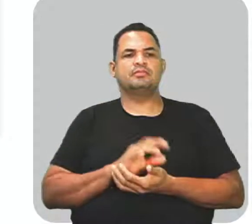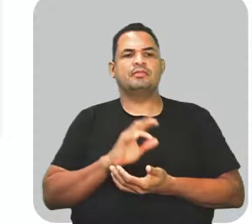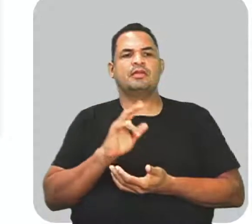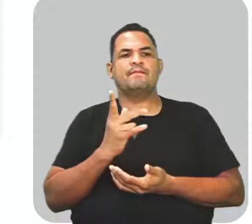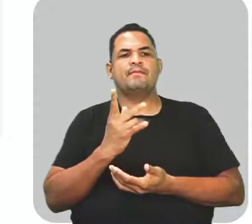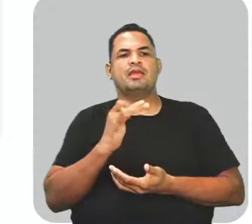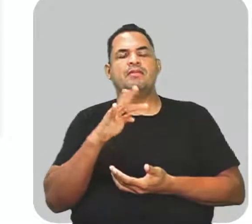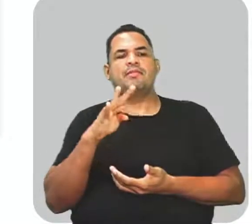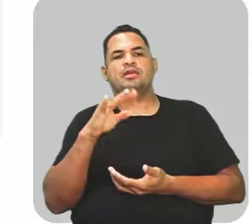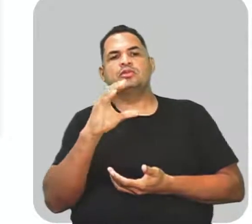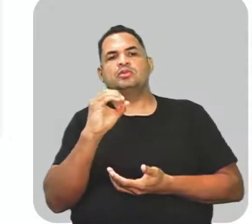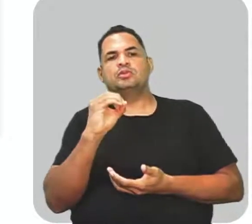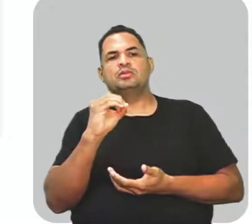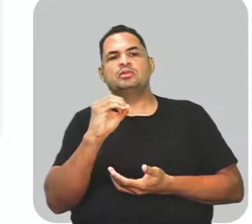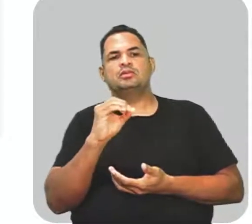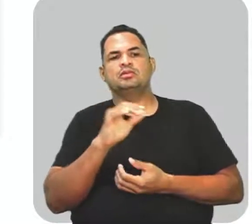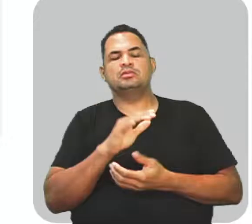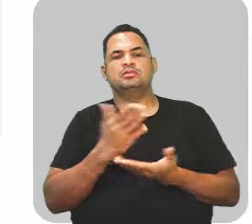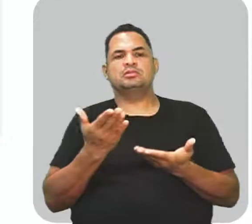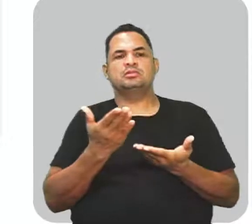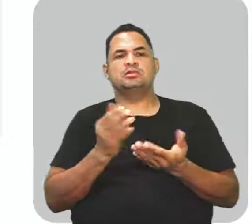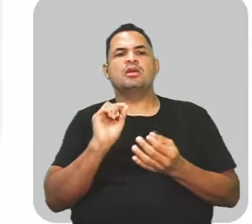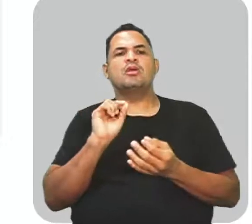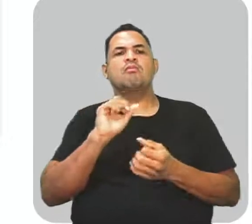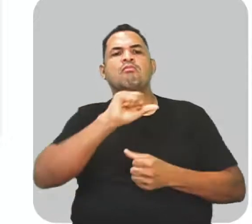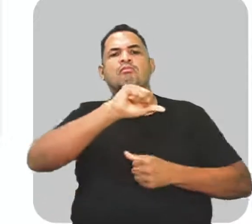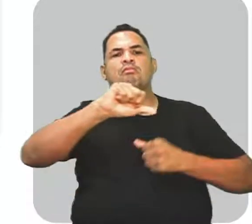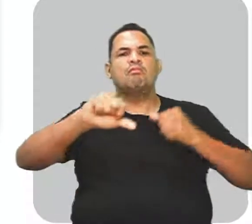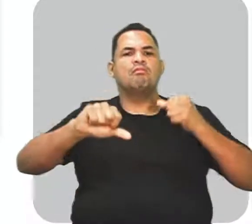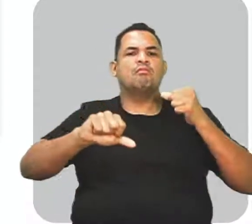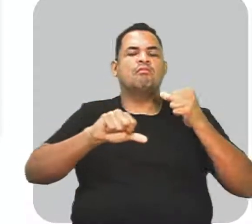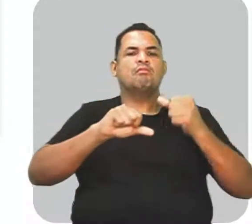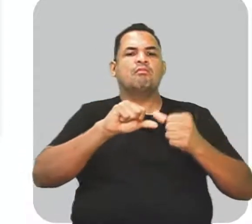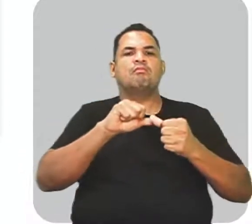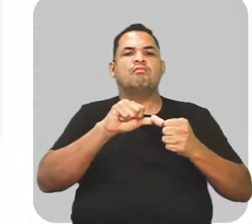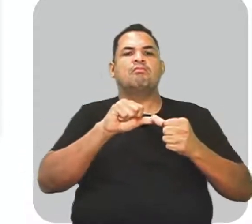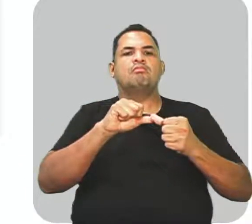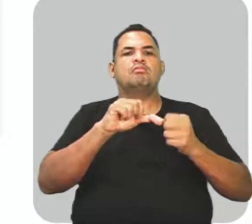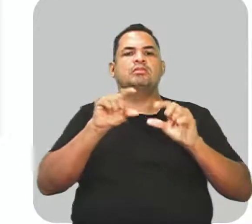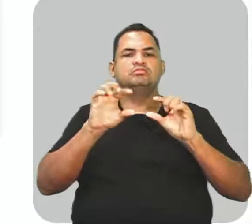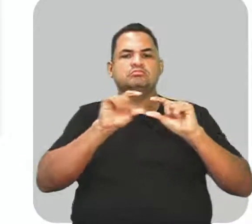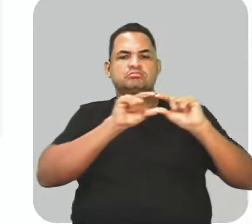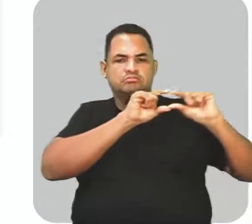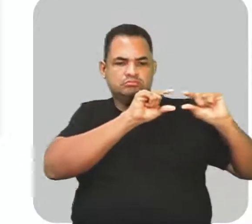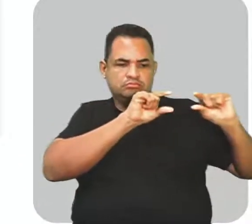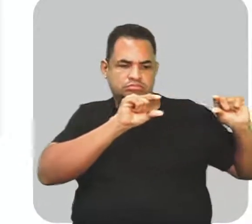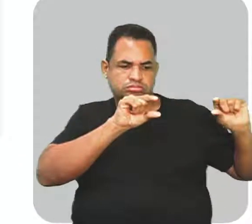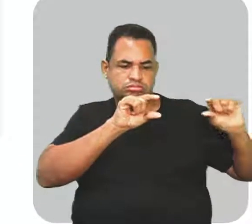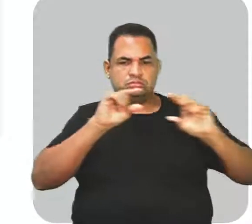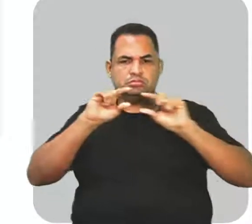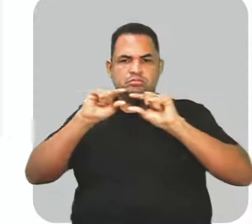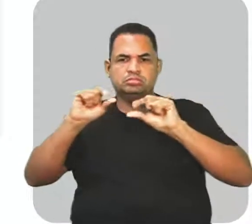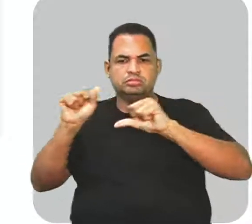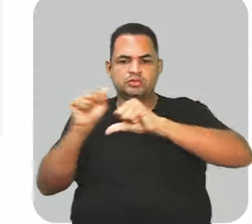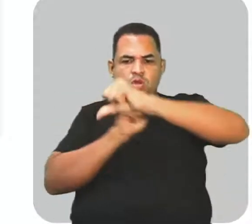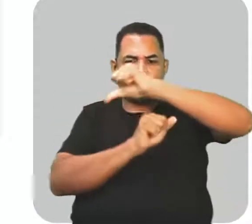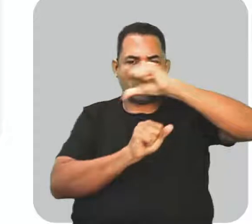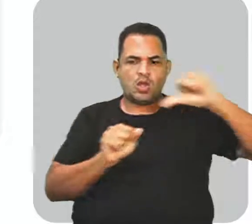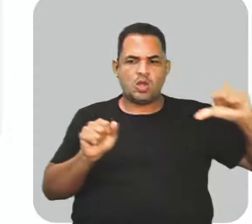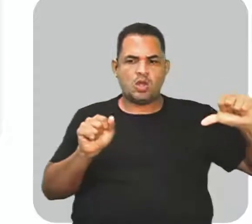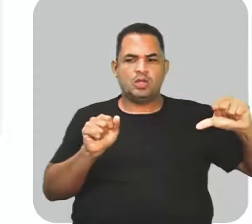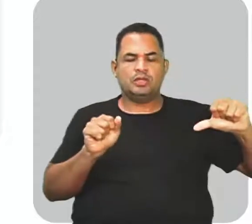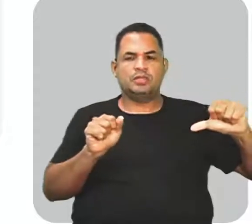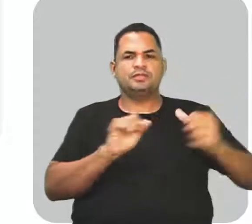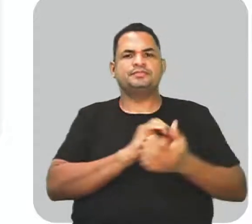Ipérbato. Ipérbato é a inversão da ordem direta dos termos de uma oração.